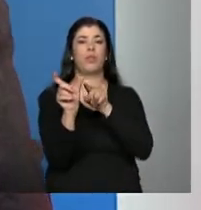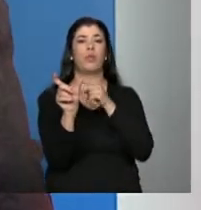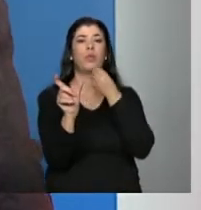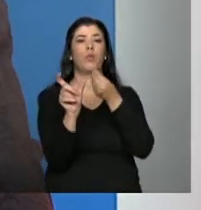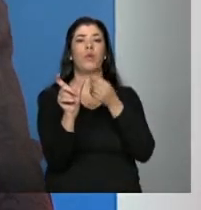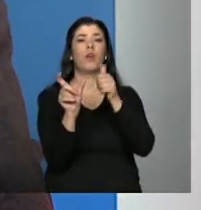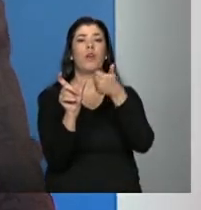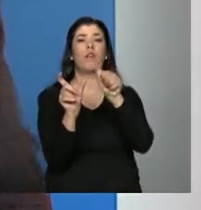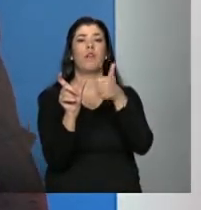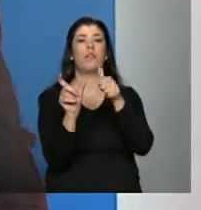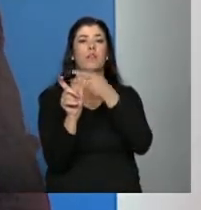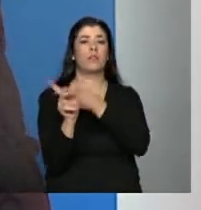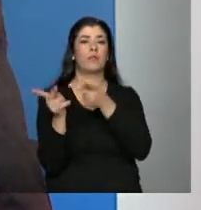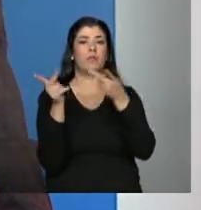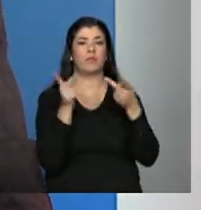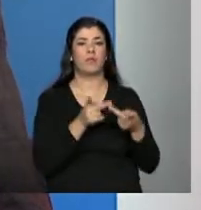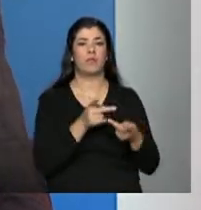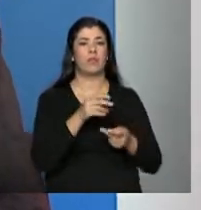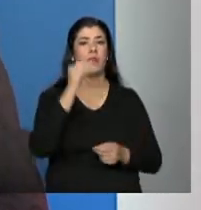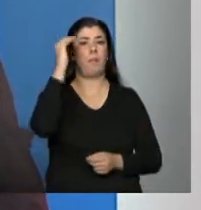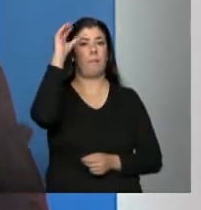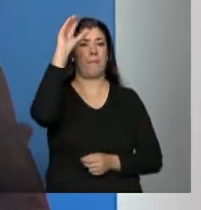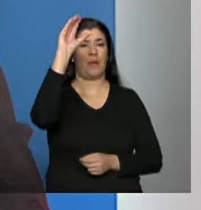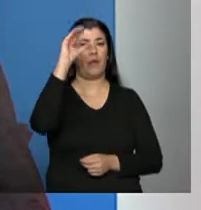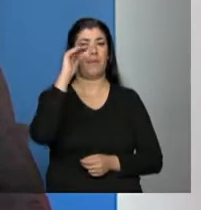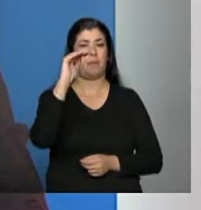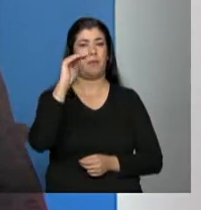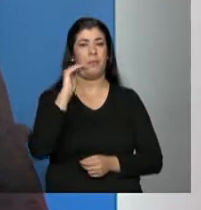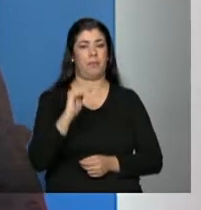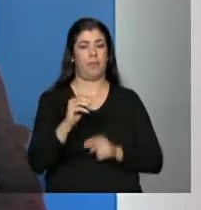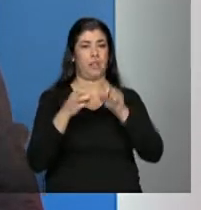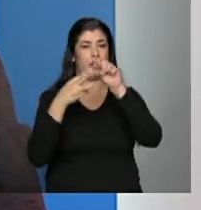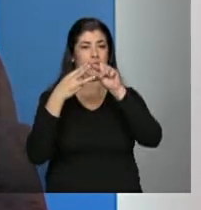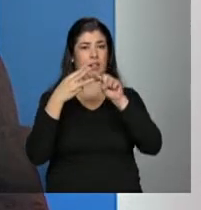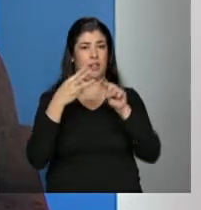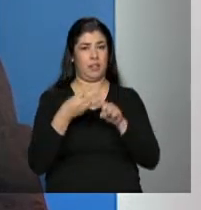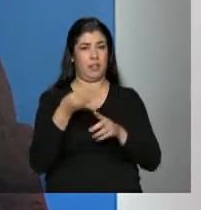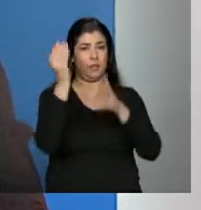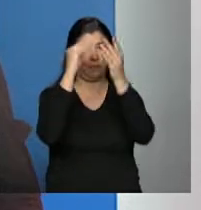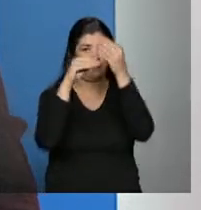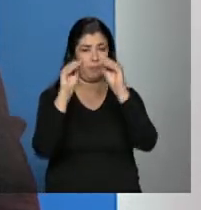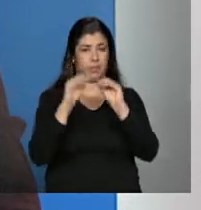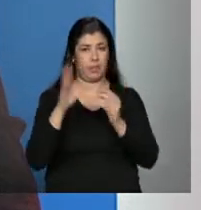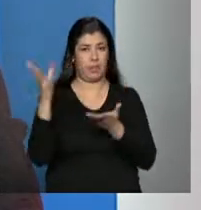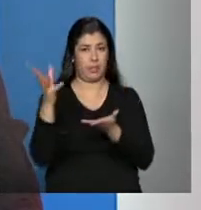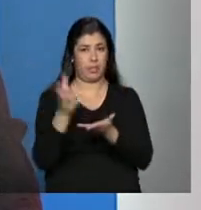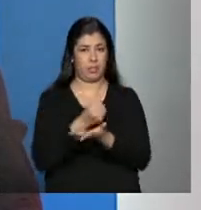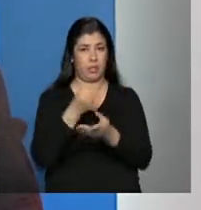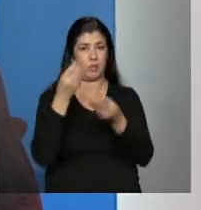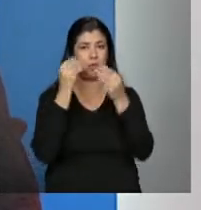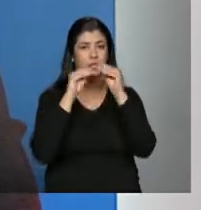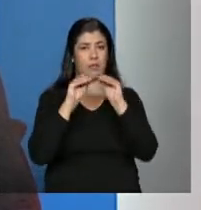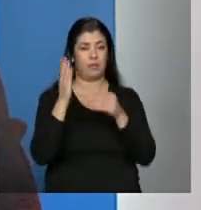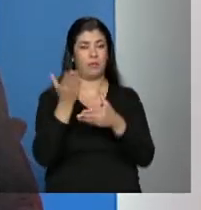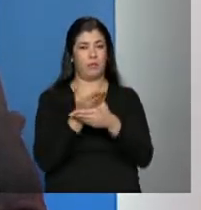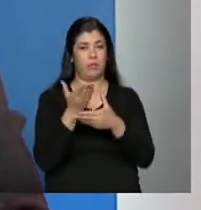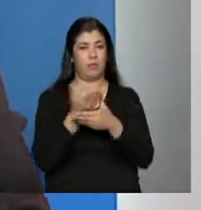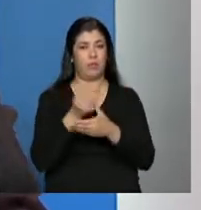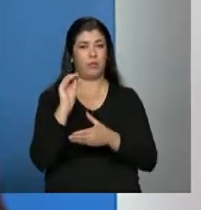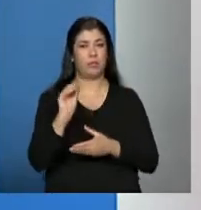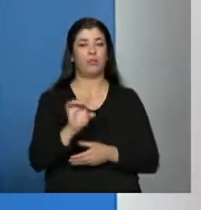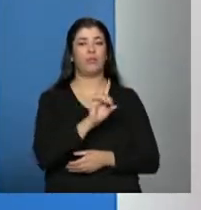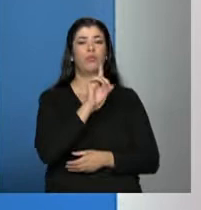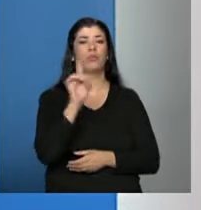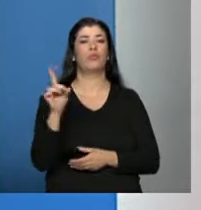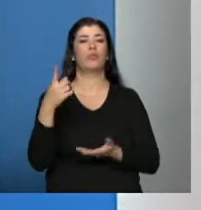além das três sessões, todas salvas, preenchidas e salvas. E, além disso, esses dois outros campos, agendamento e inclusão.